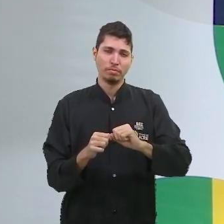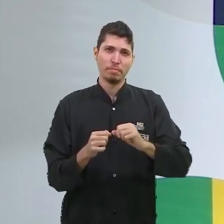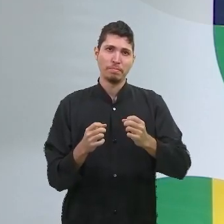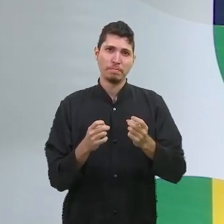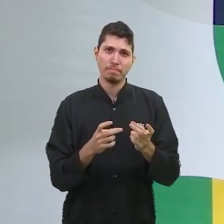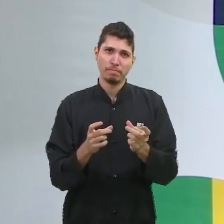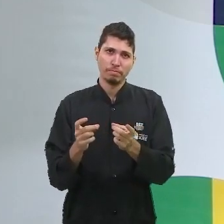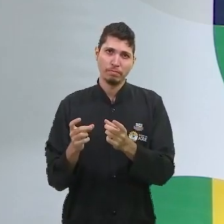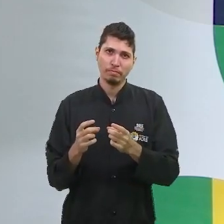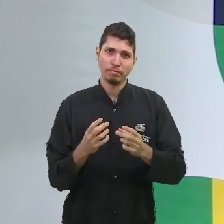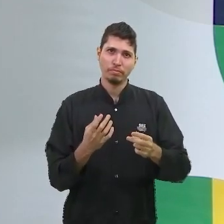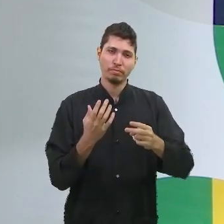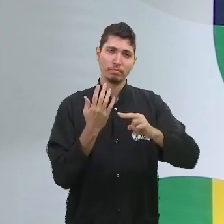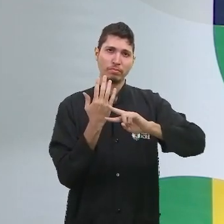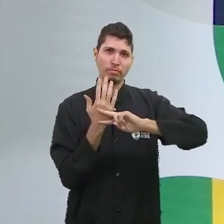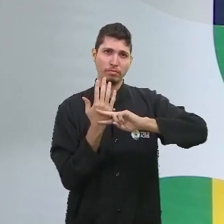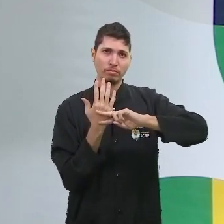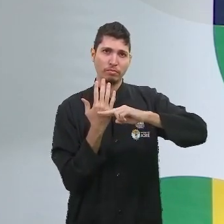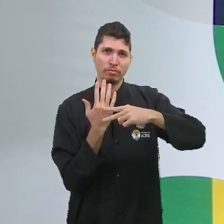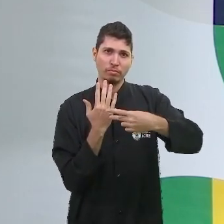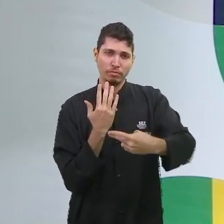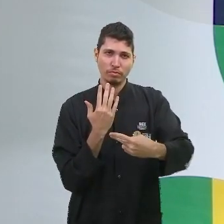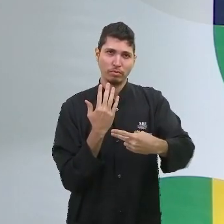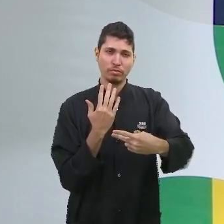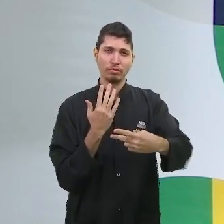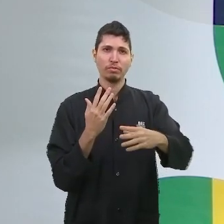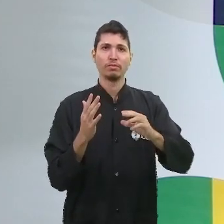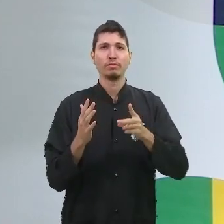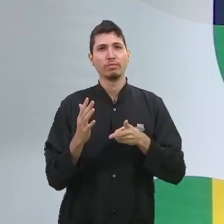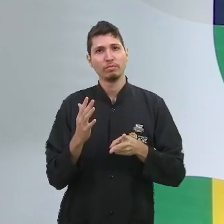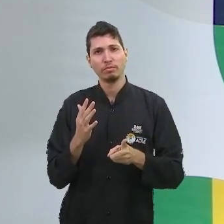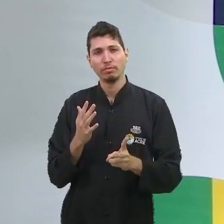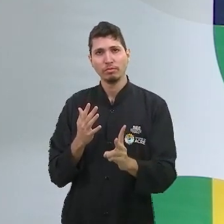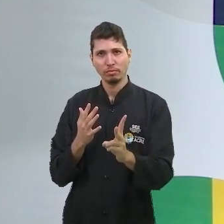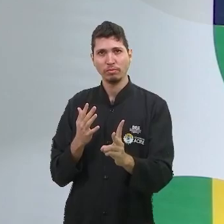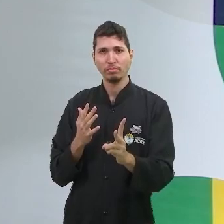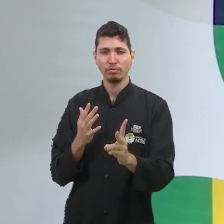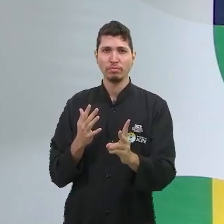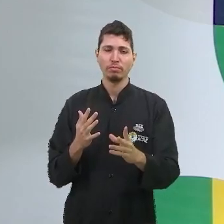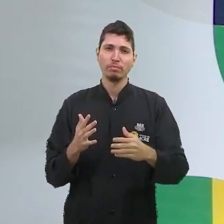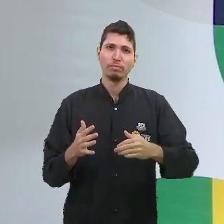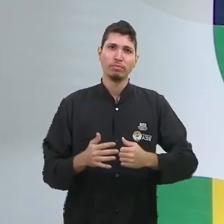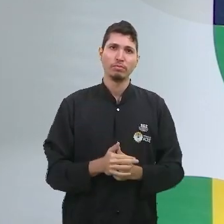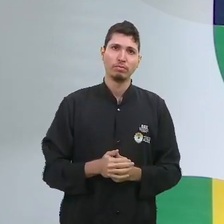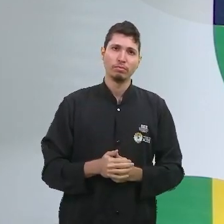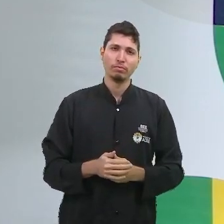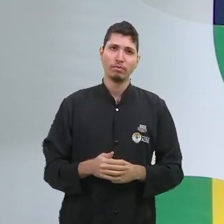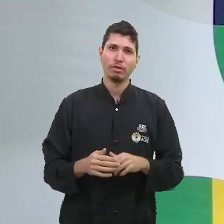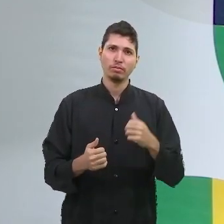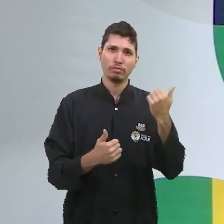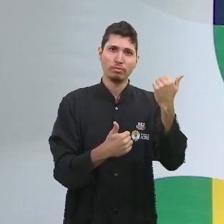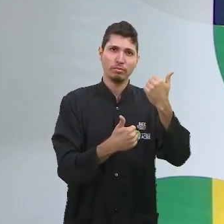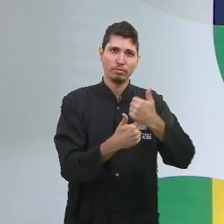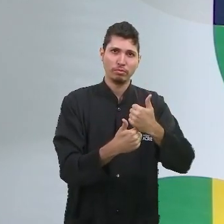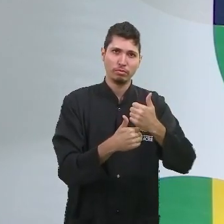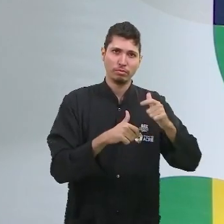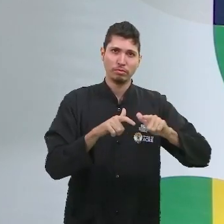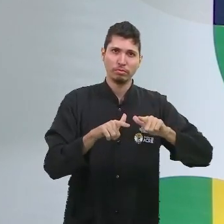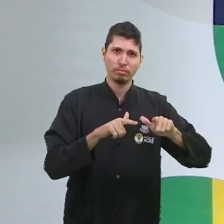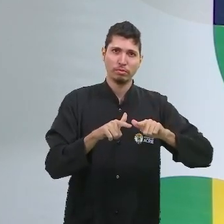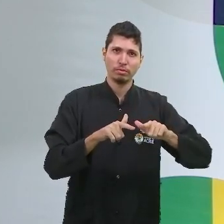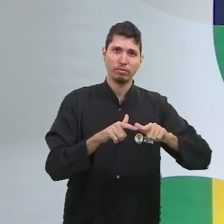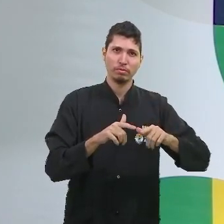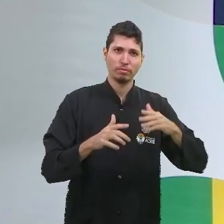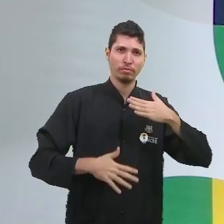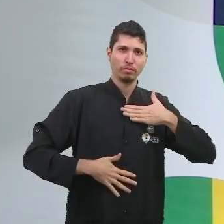consequência que perdura até os nossos dias atuais, que é a substituição do trabalho humano. E a